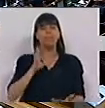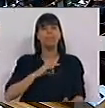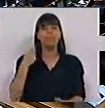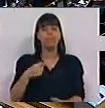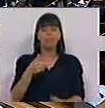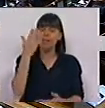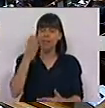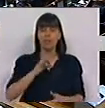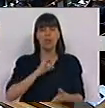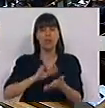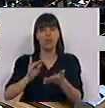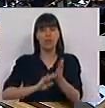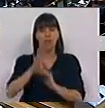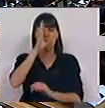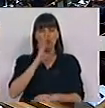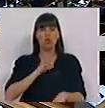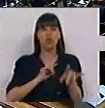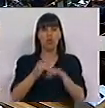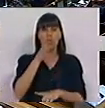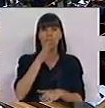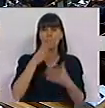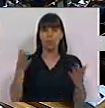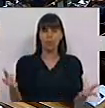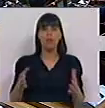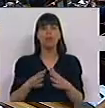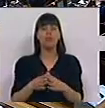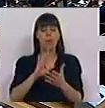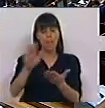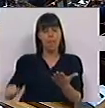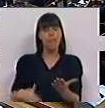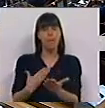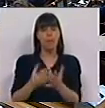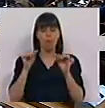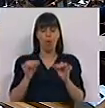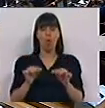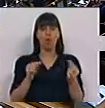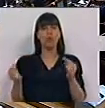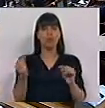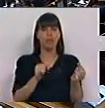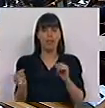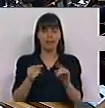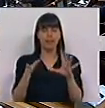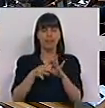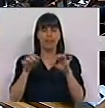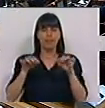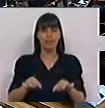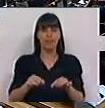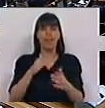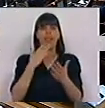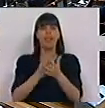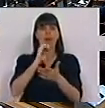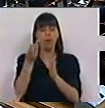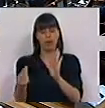Sr. Presidente, Sr. Secretário de Estado, Sras. e Srs. Deputados, a proposta que hoje discutimos aqui visa